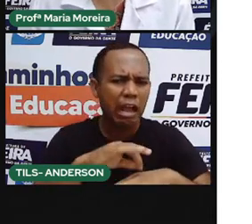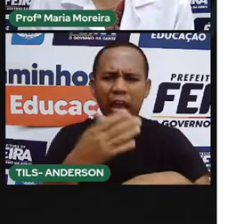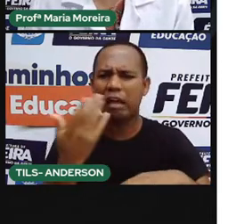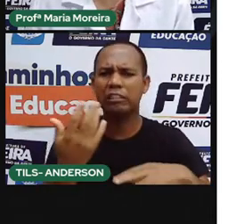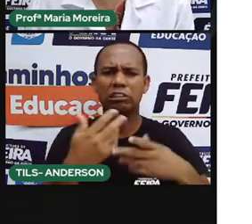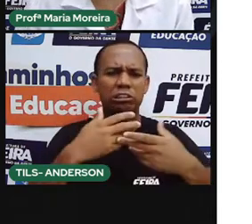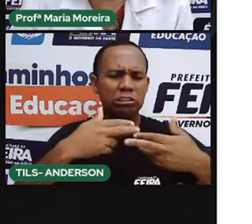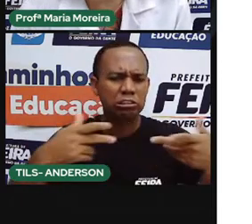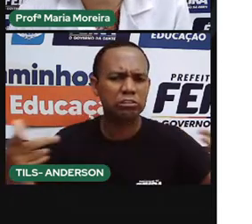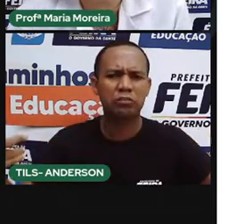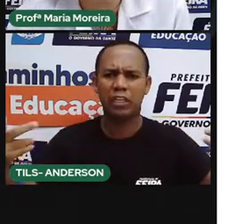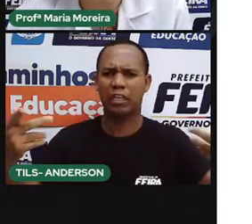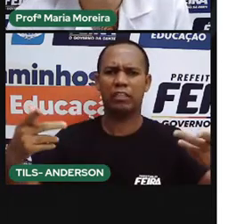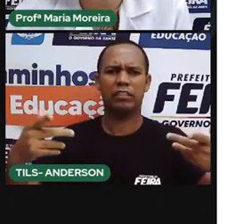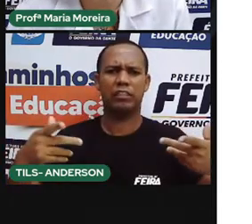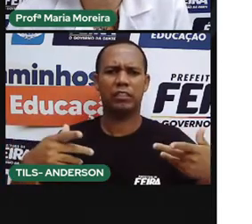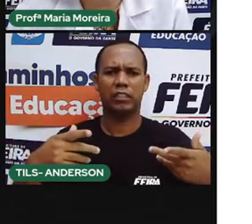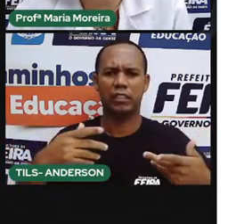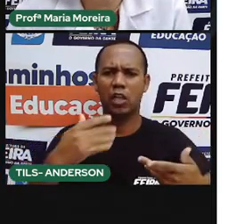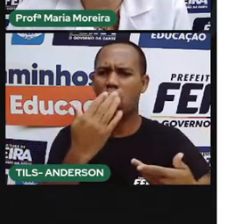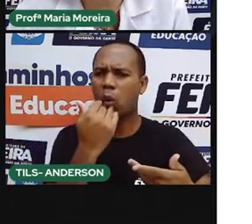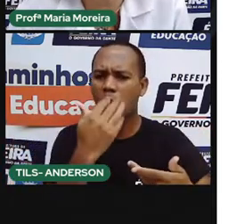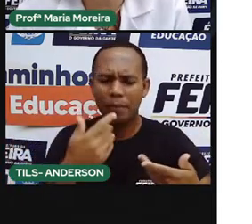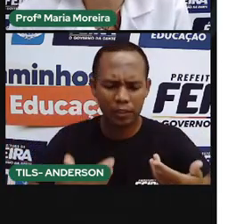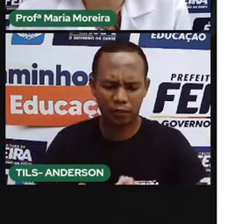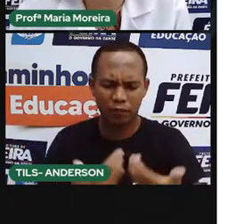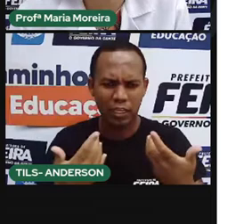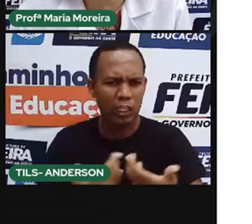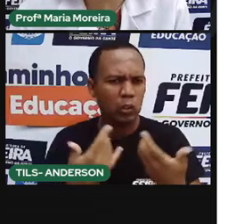são o quê? Raízes, né, para se alimentarem.